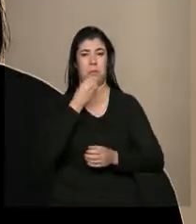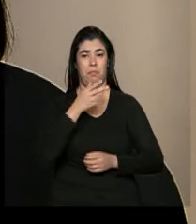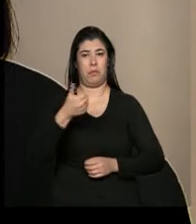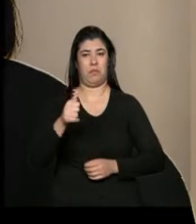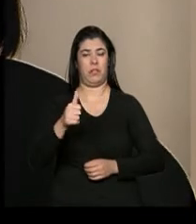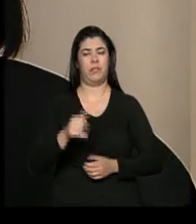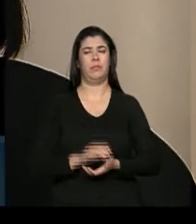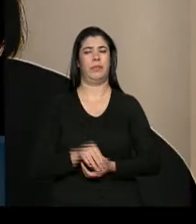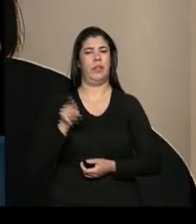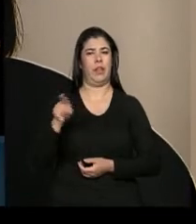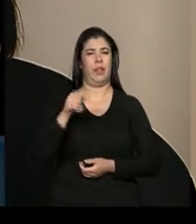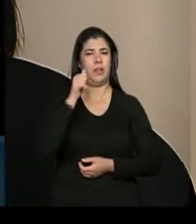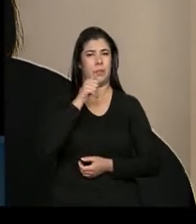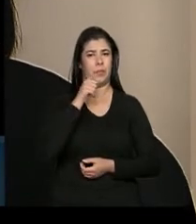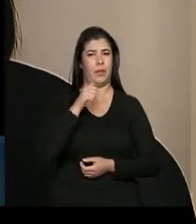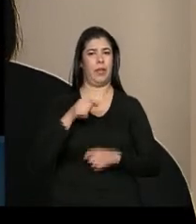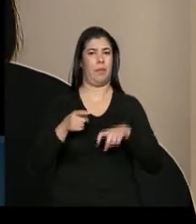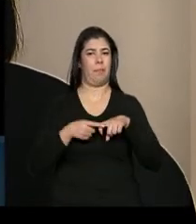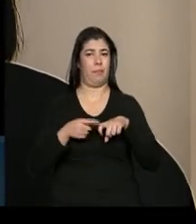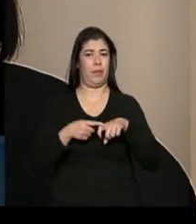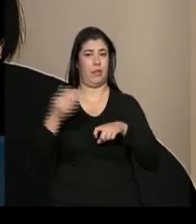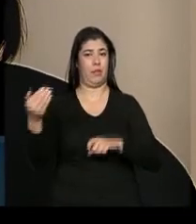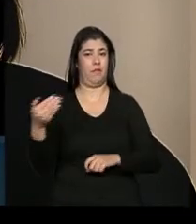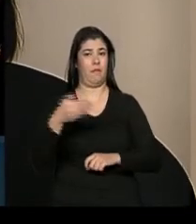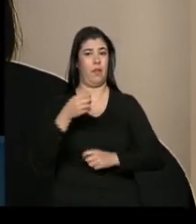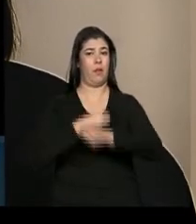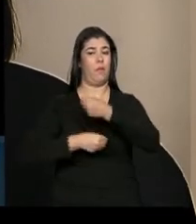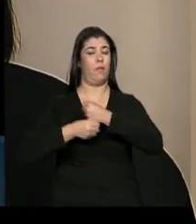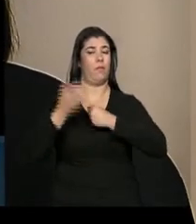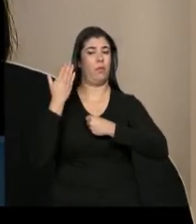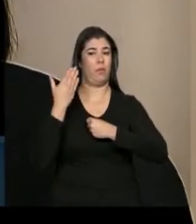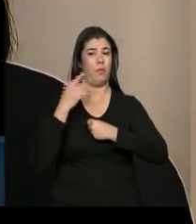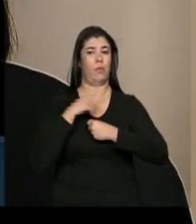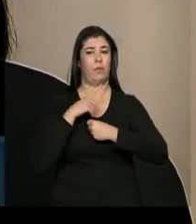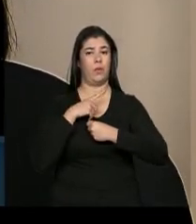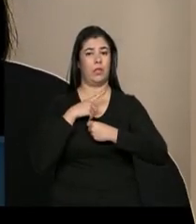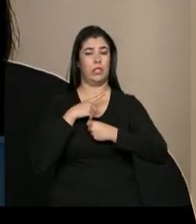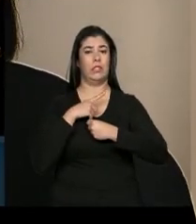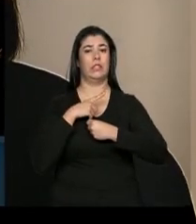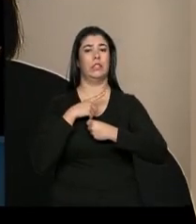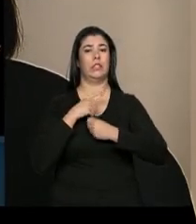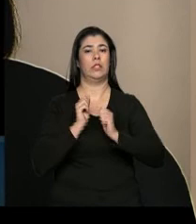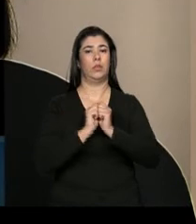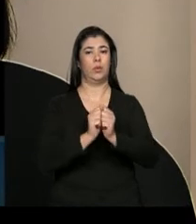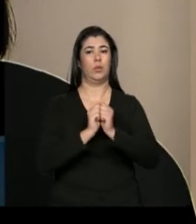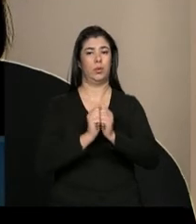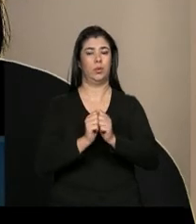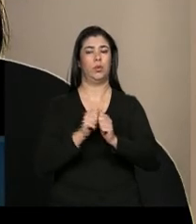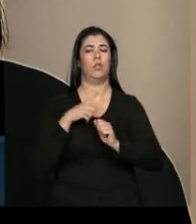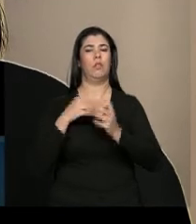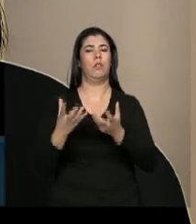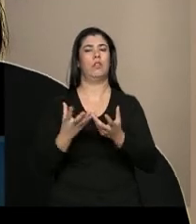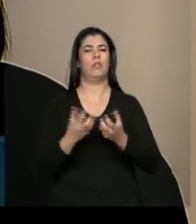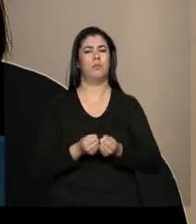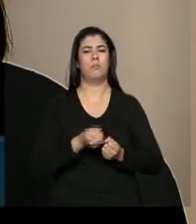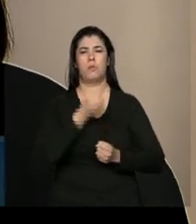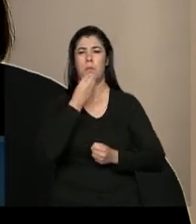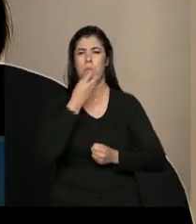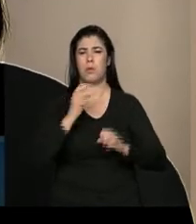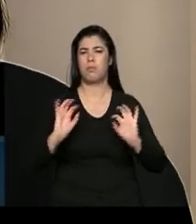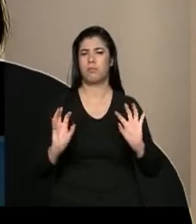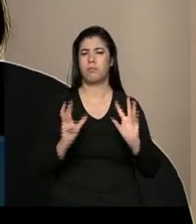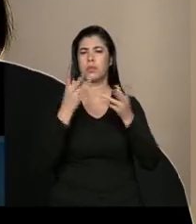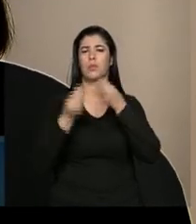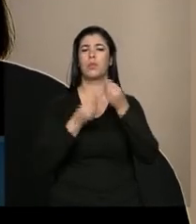Ela veio para o posto o ano passado e nós temos recebido muito elogio do